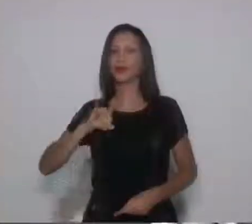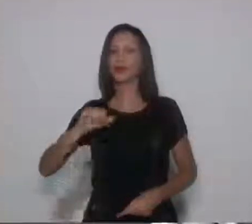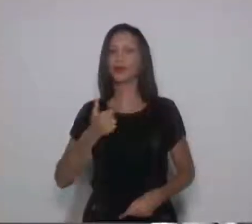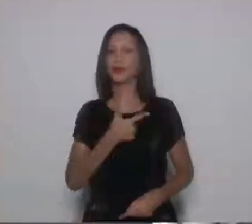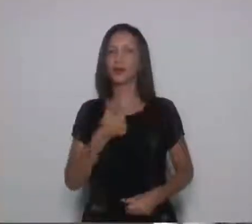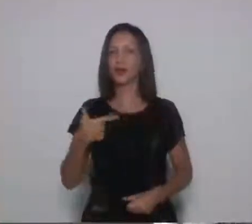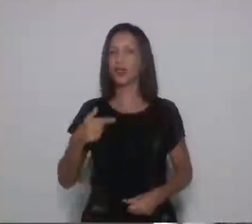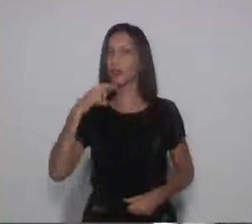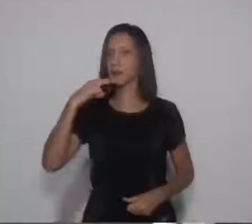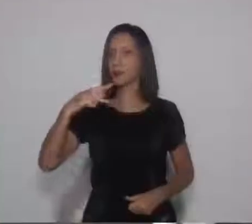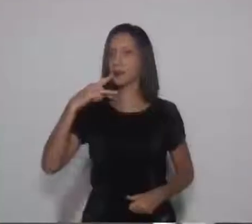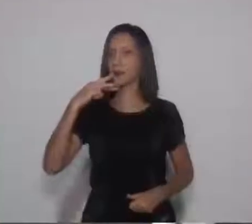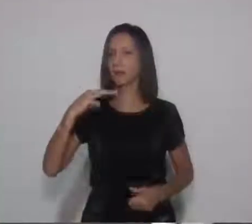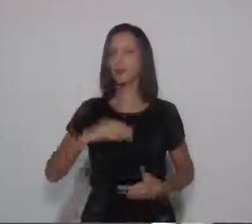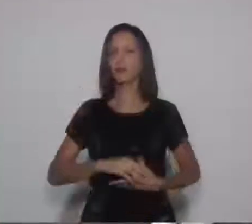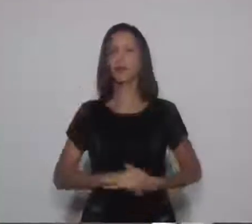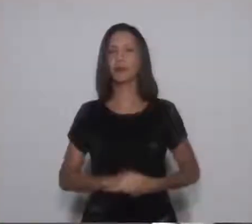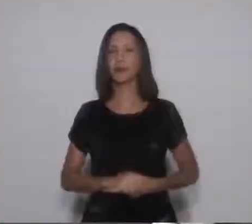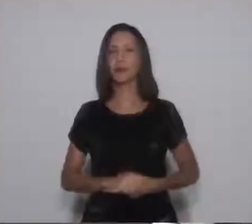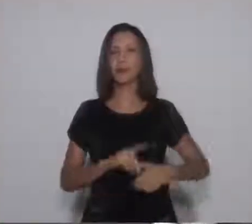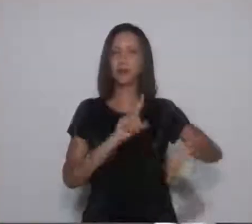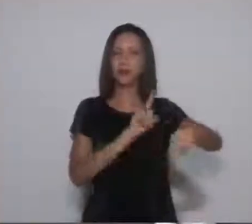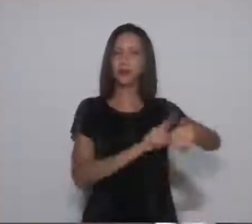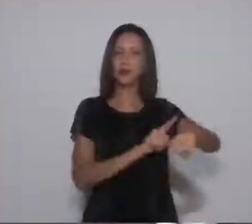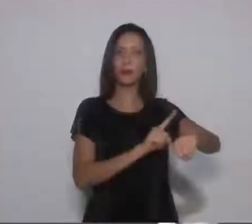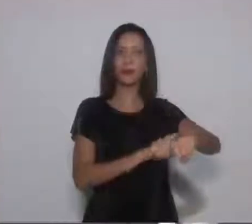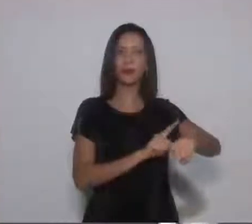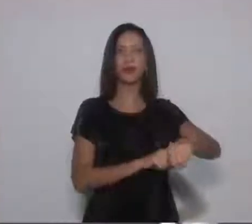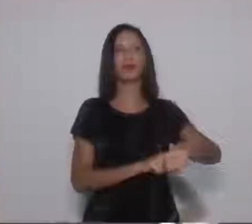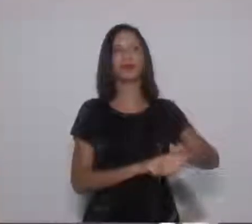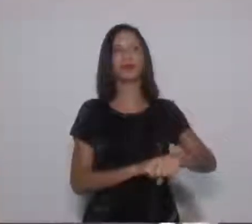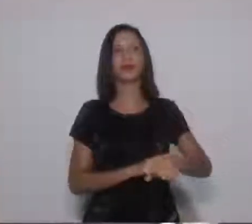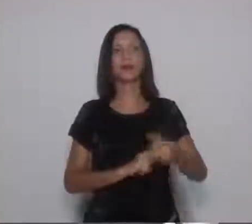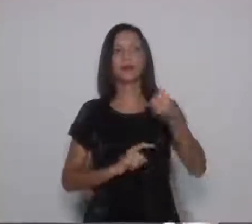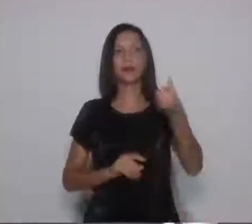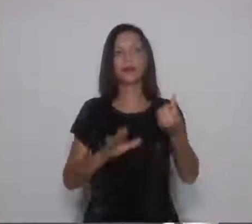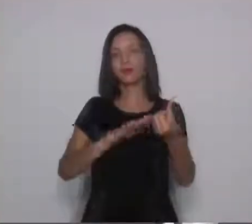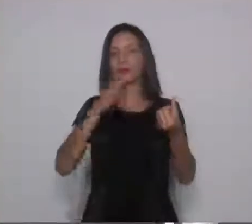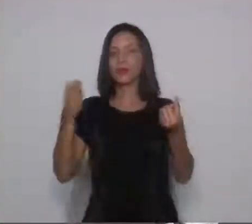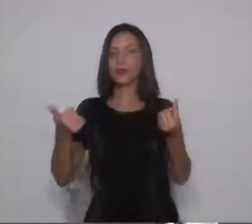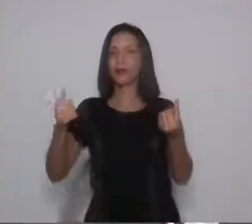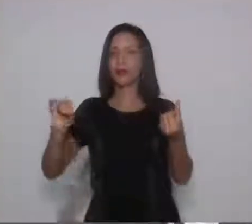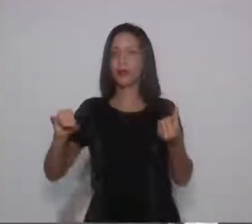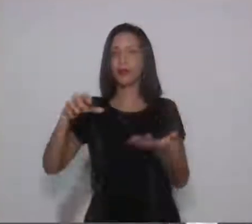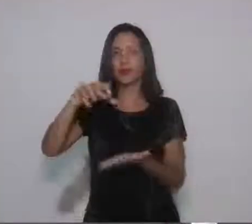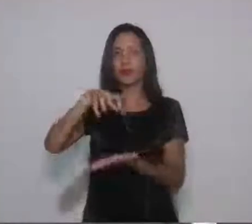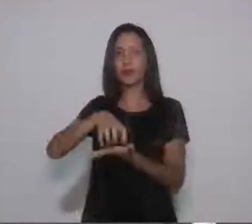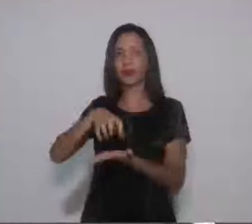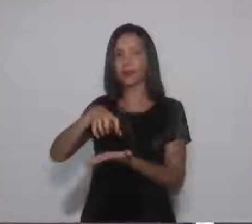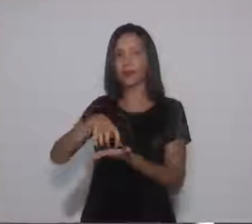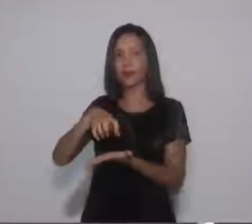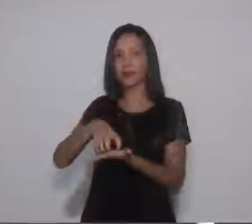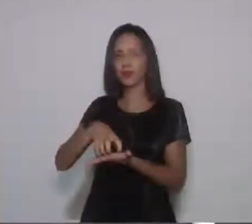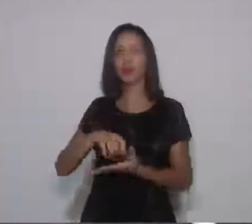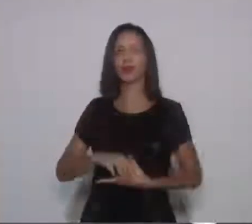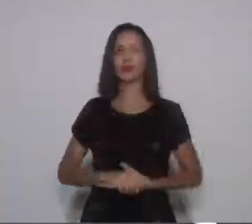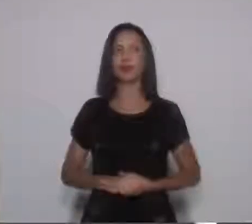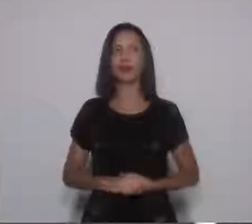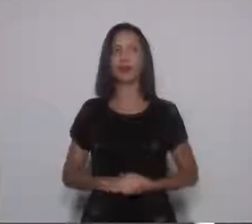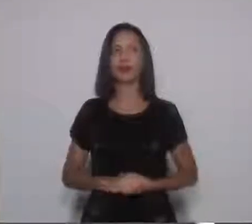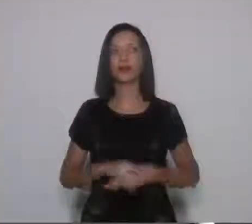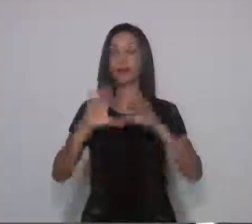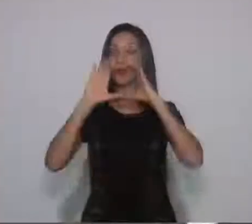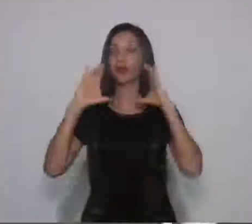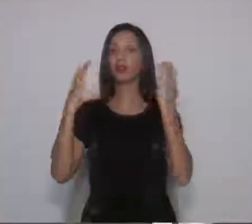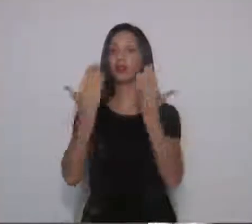de março, das 18h às 22h, no CEPROVI. E as pré-conferências